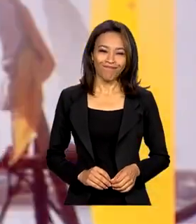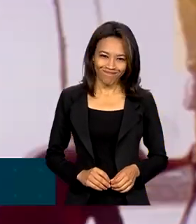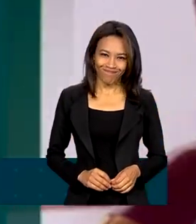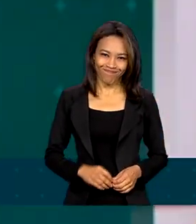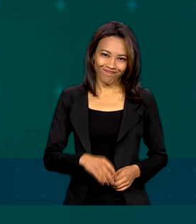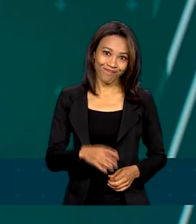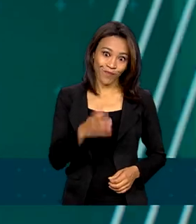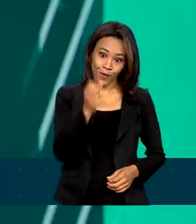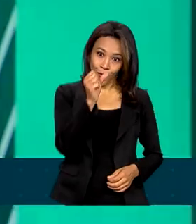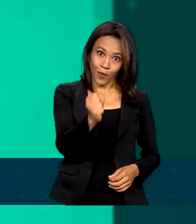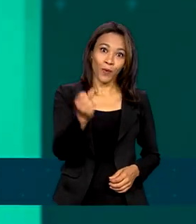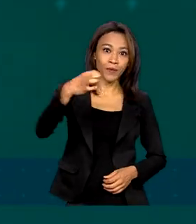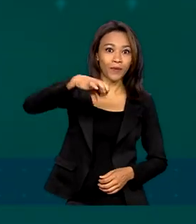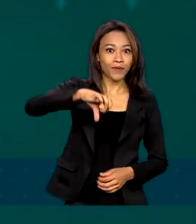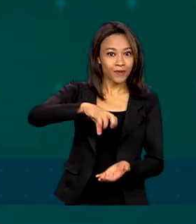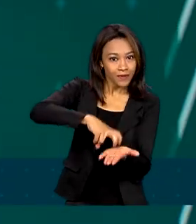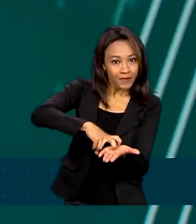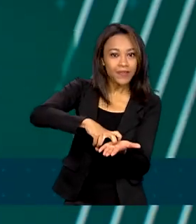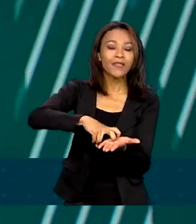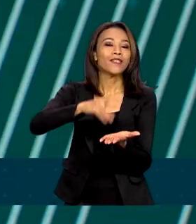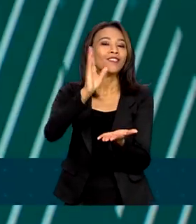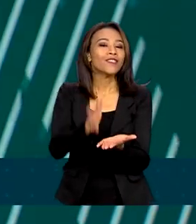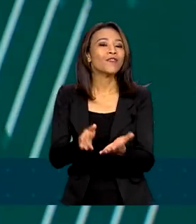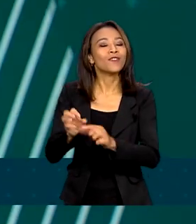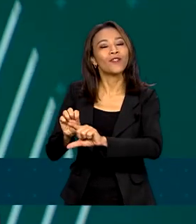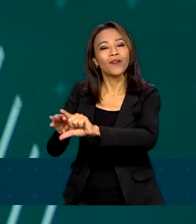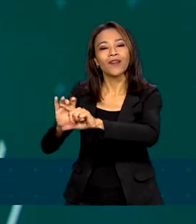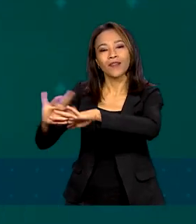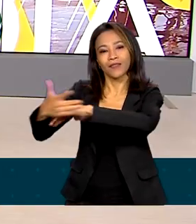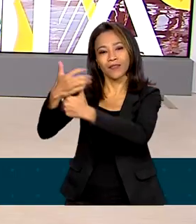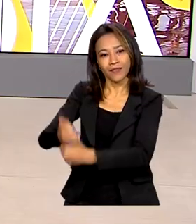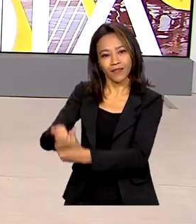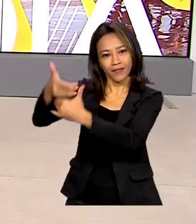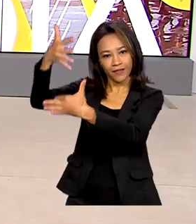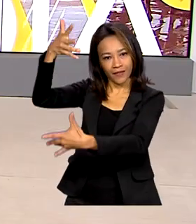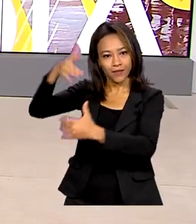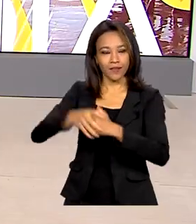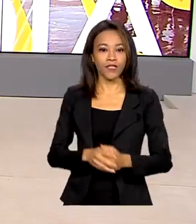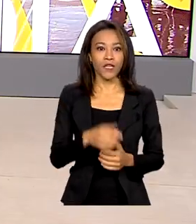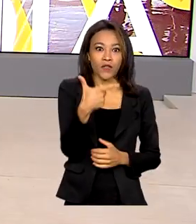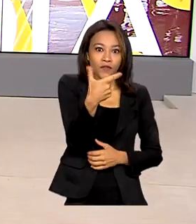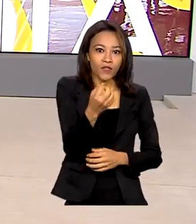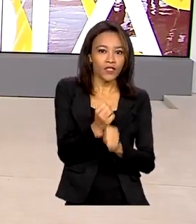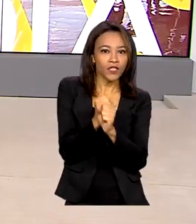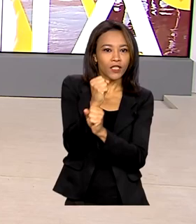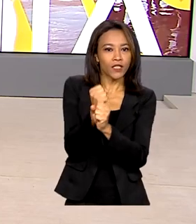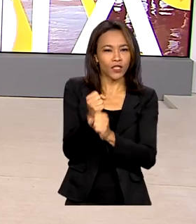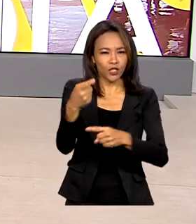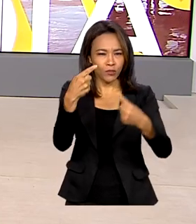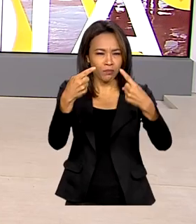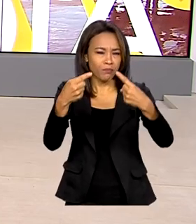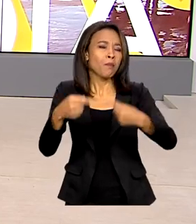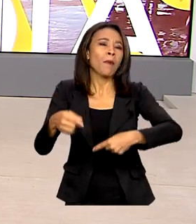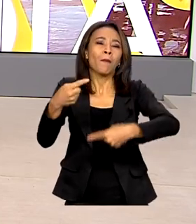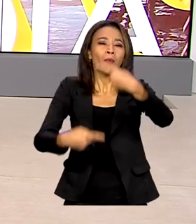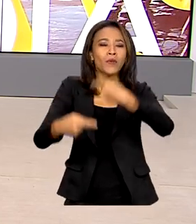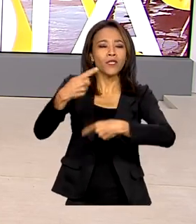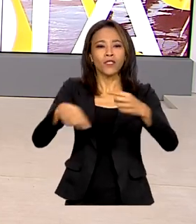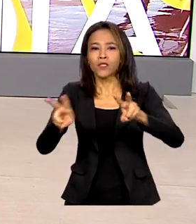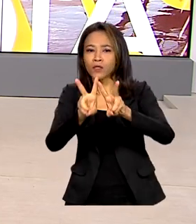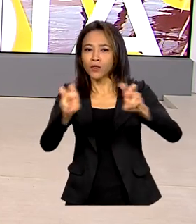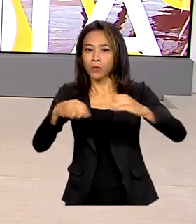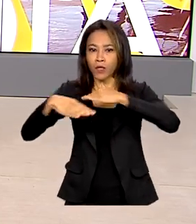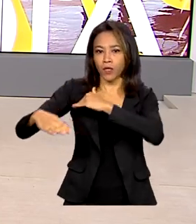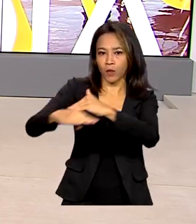Oito horas da manhã, estamos ao vivo também pelas redes sociais. 20 anos de políticas de igualdade racial no Brasil.